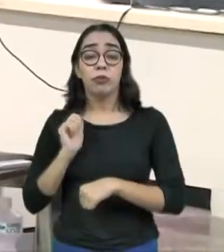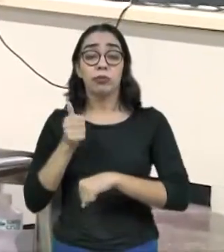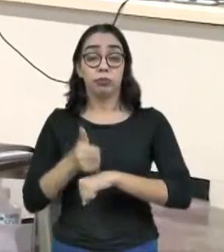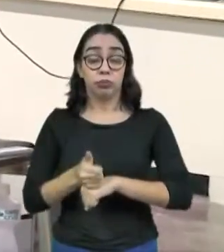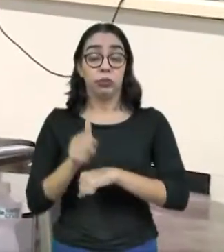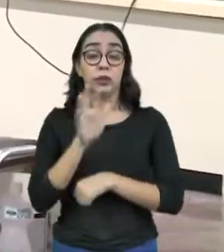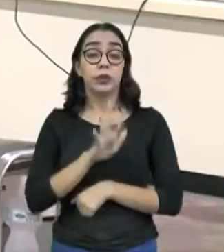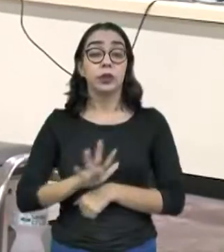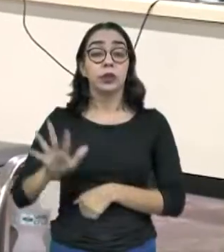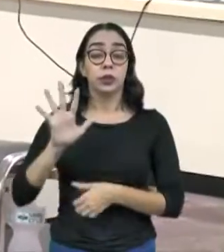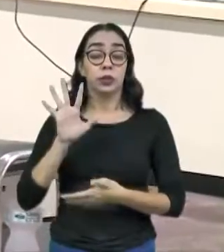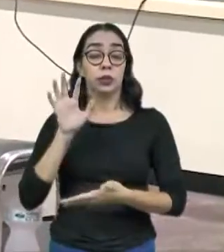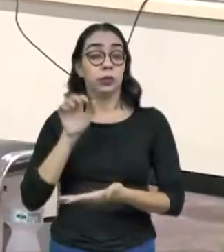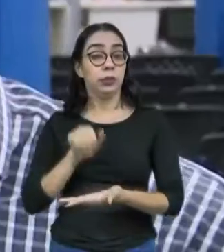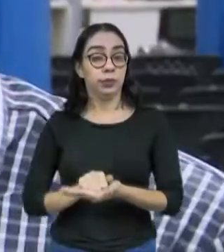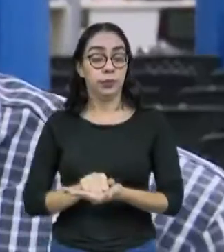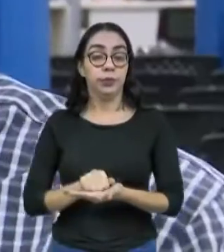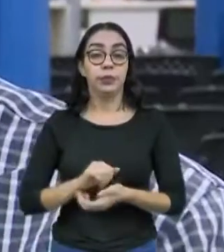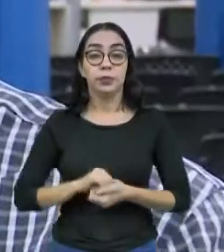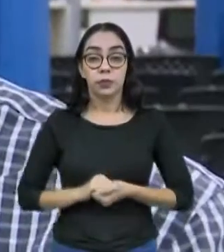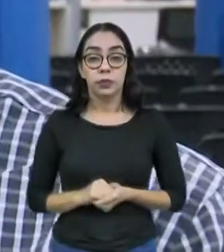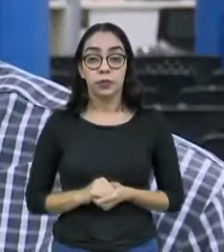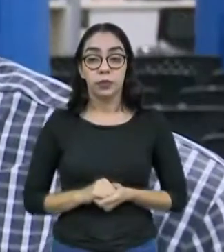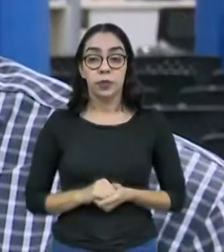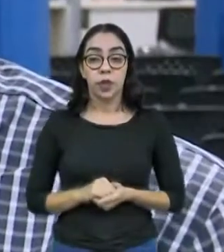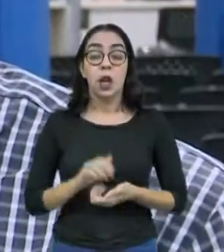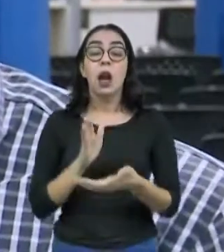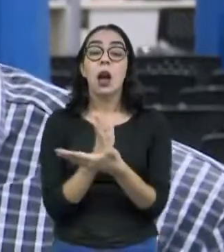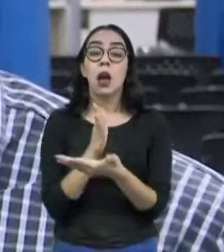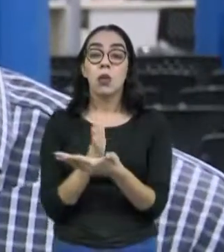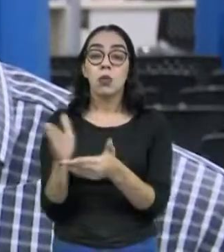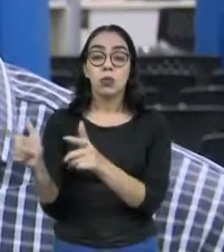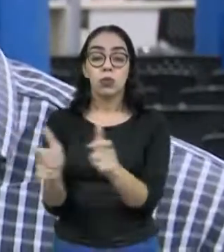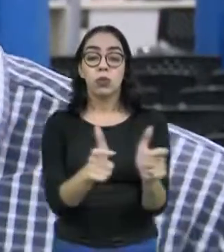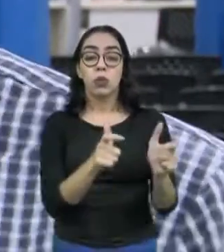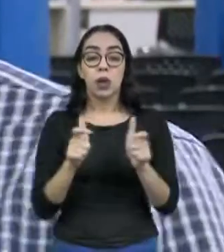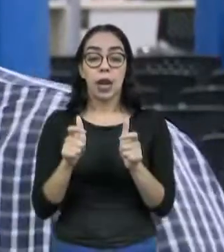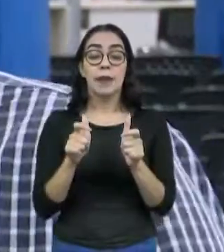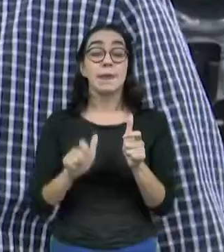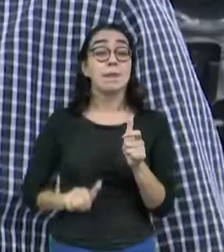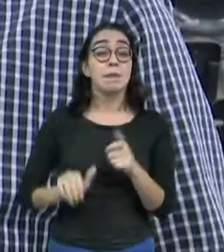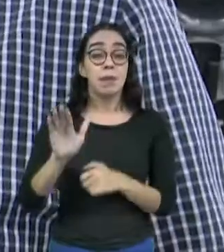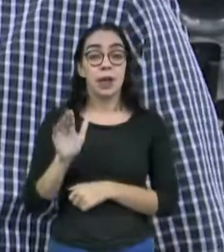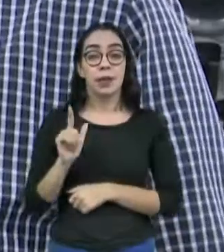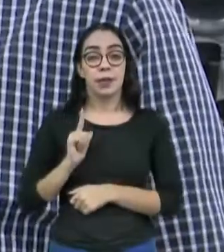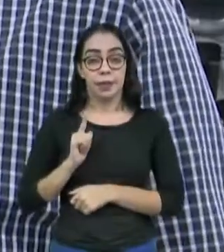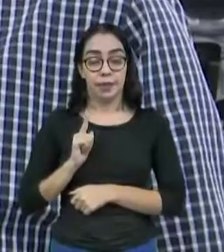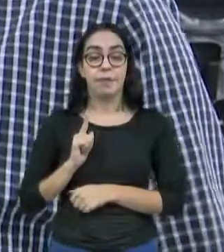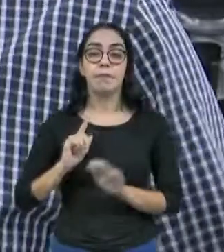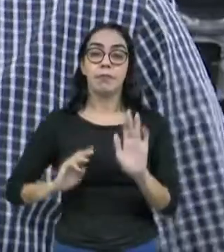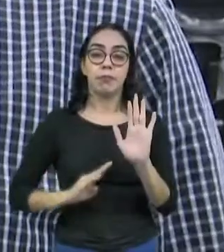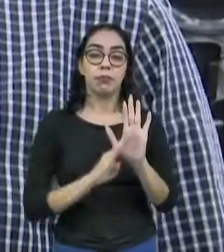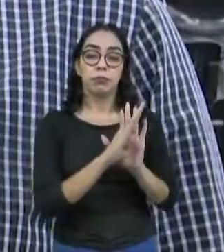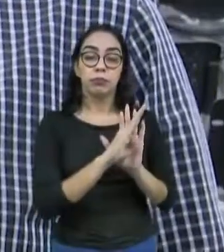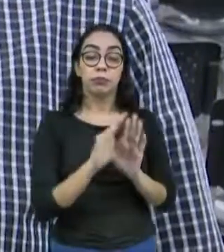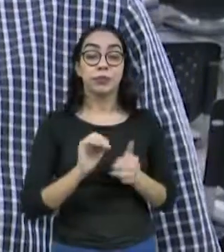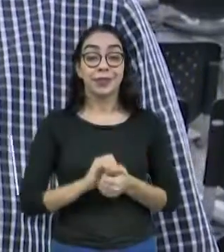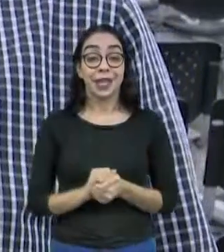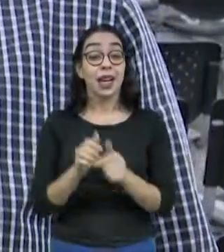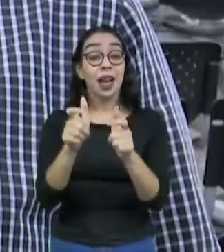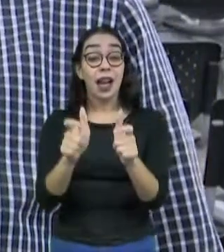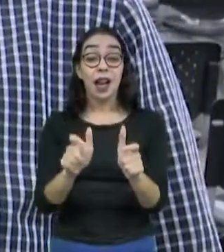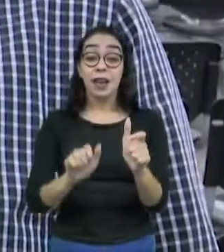Geral de Empregados e Desempregados. Alguns setores lideram o ranking de novos empregos. O setor que mais contrata e que mais gerou